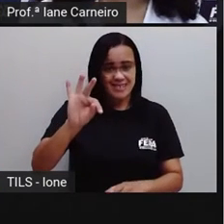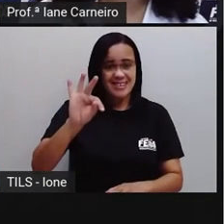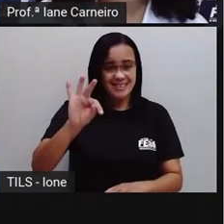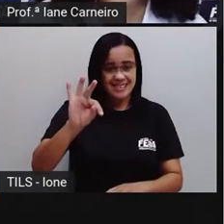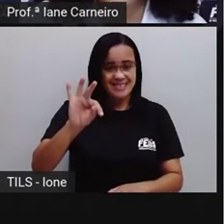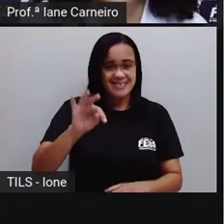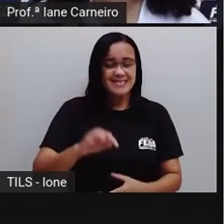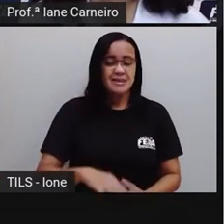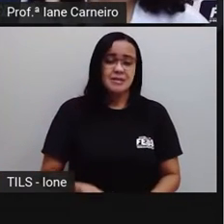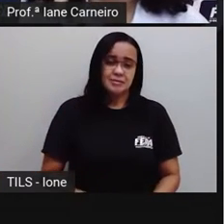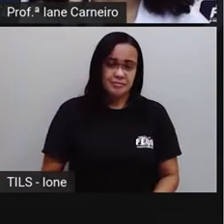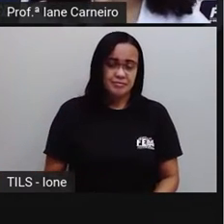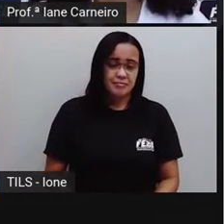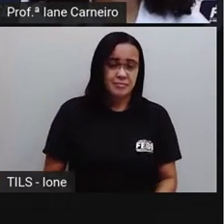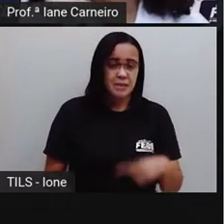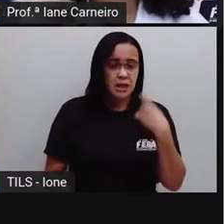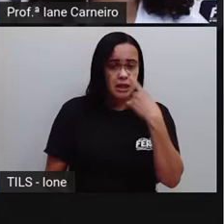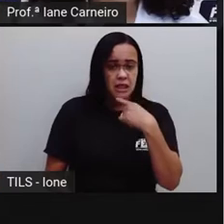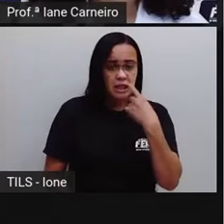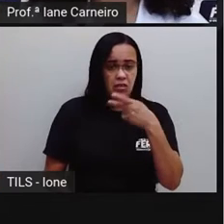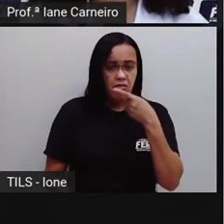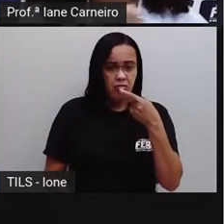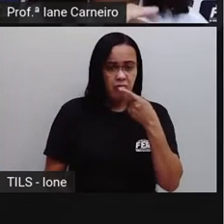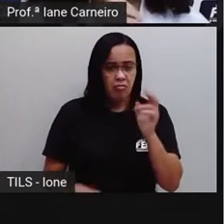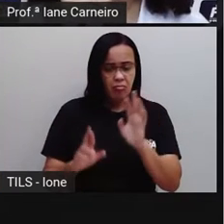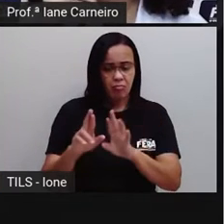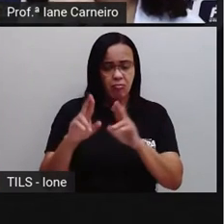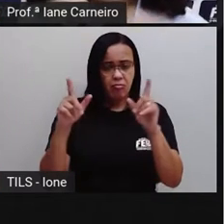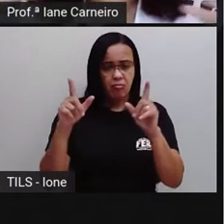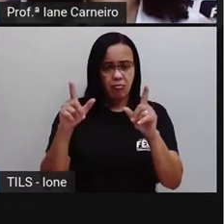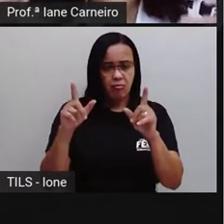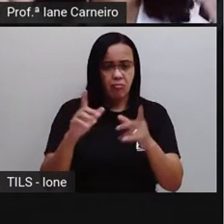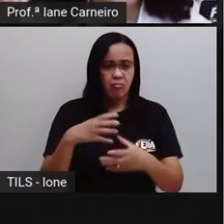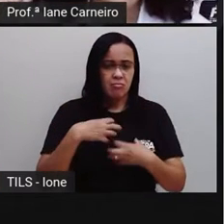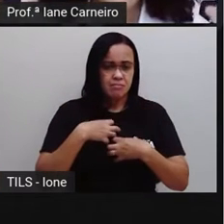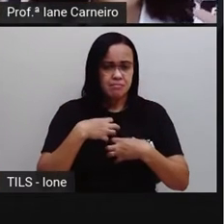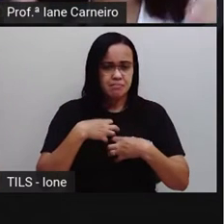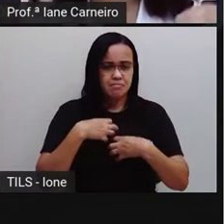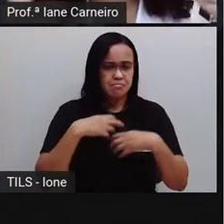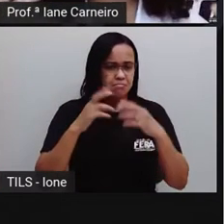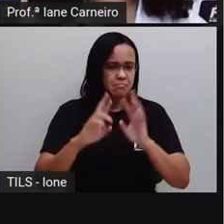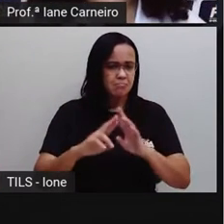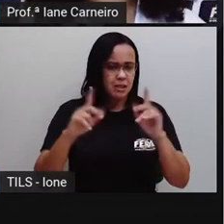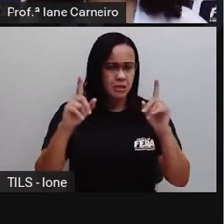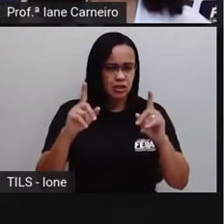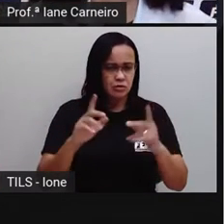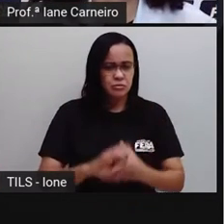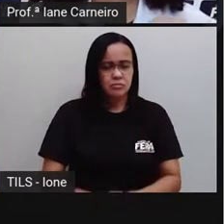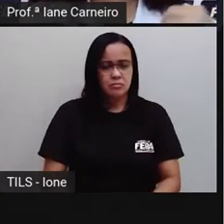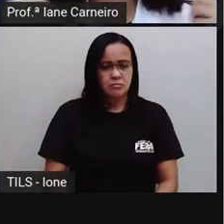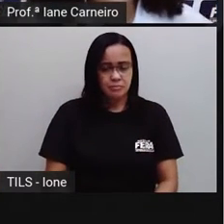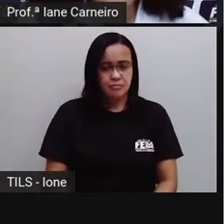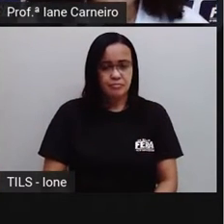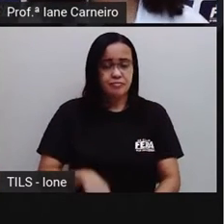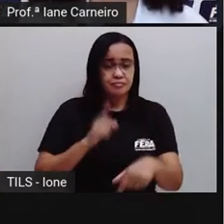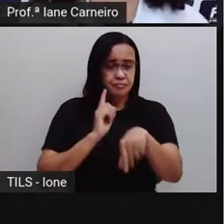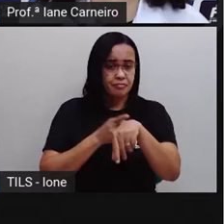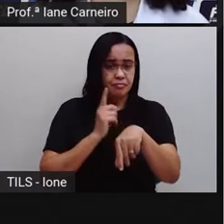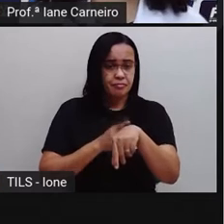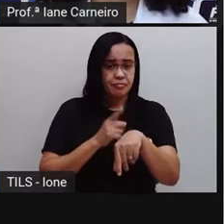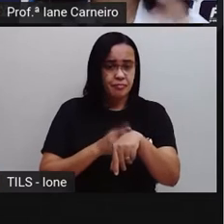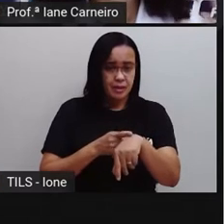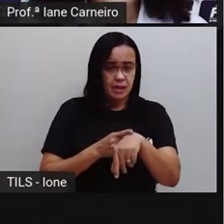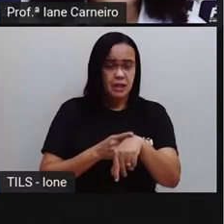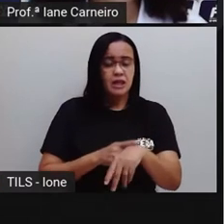I, ó, tia, diferente do tam, né? Que é um som mais estalado. Tempo, tampa,